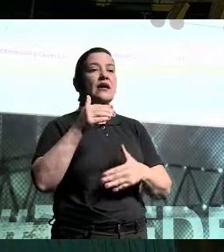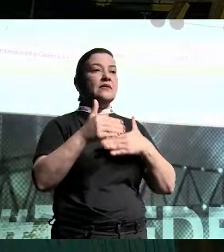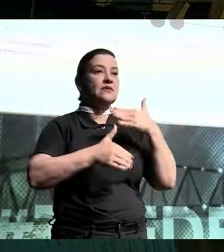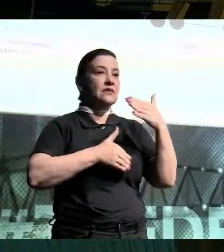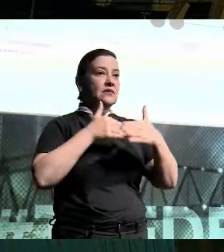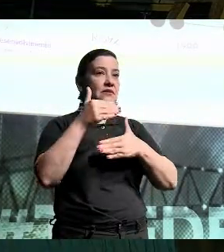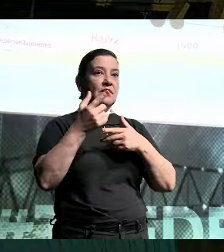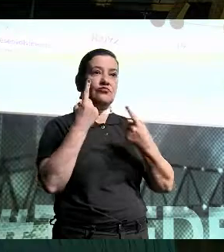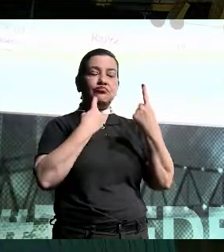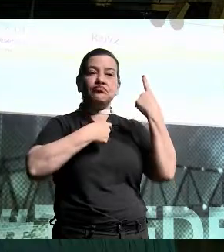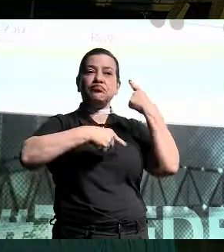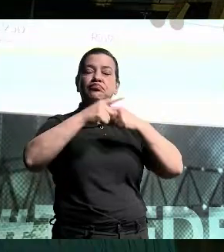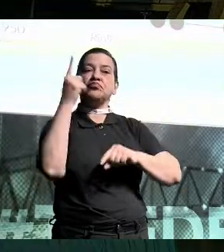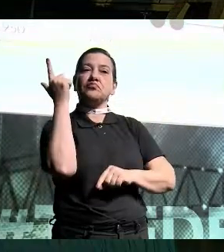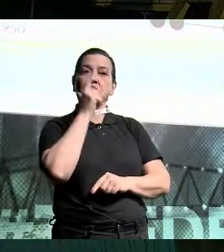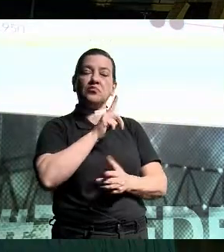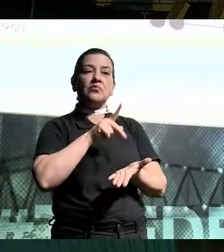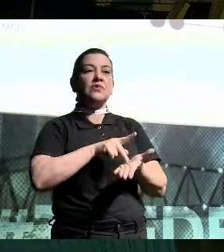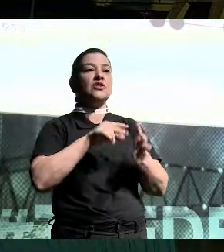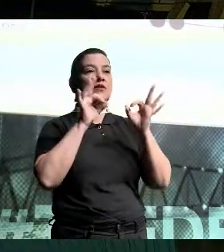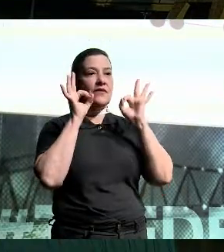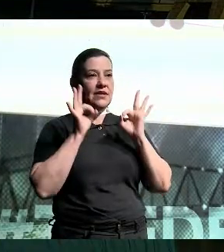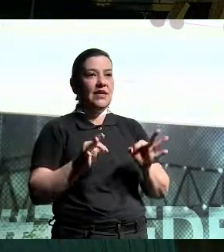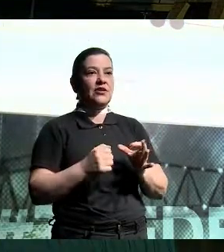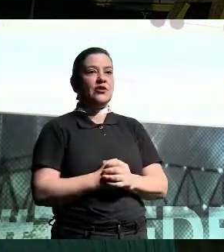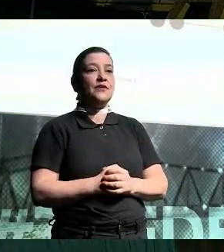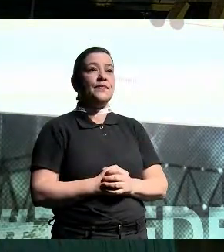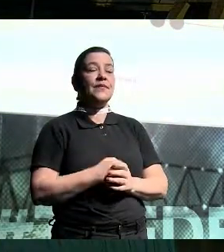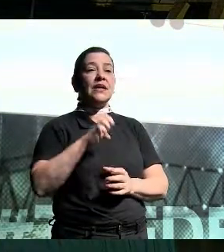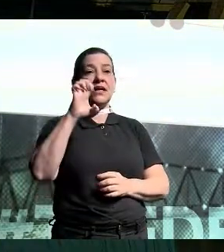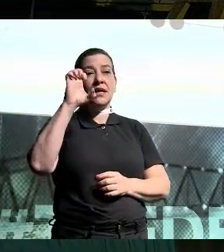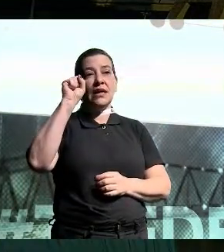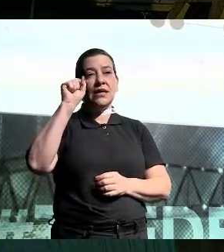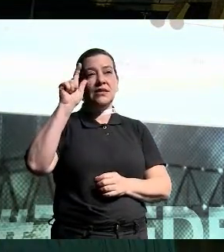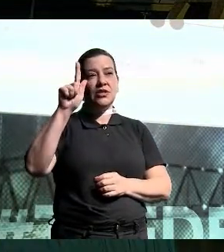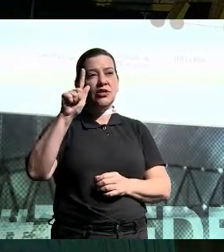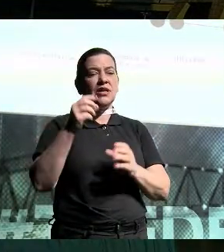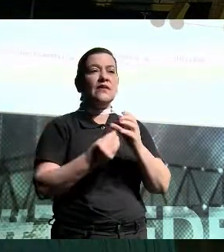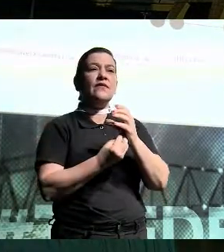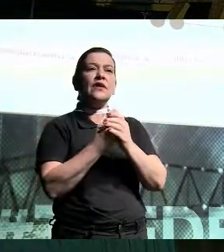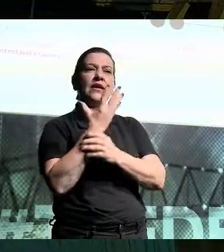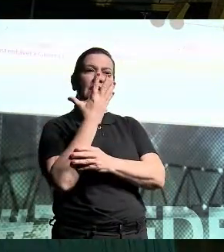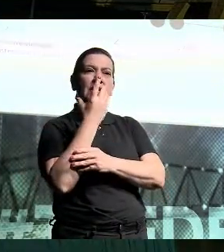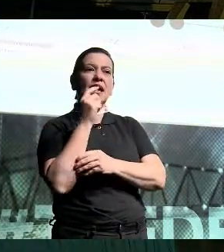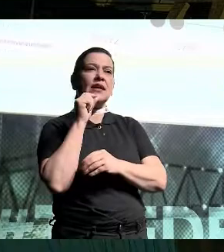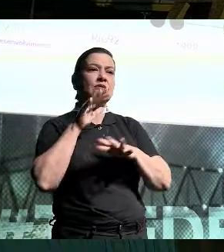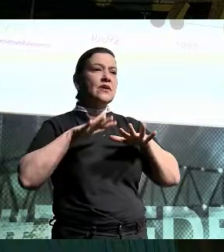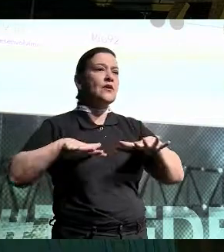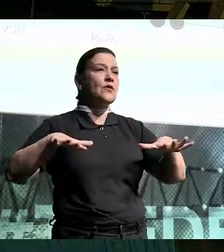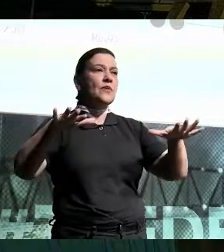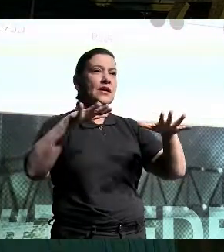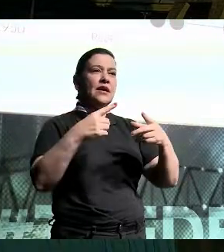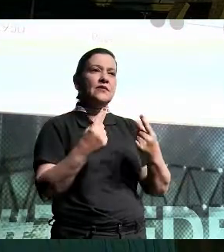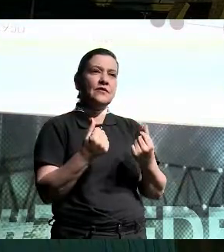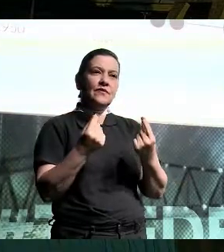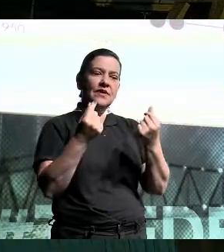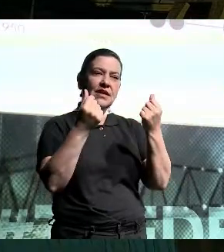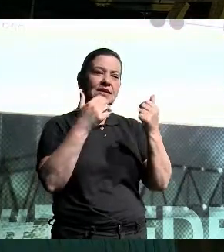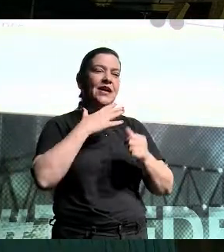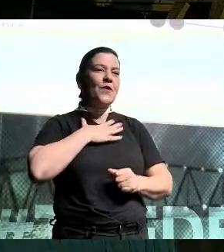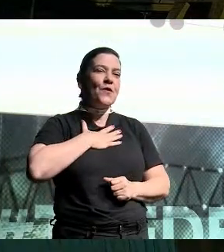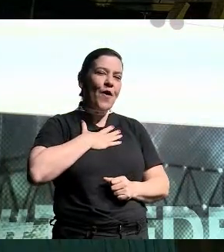ganhando força de verdade como SG. SG, ele surgiu dentro da bolha do mercado financeiro. gosto de brincar